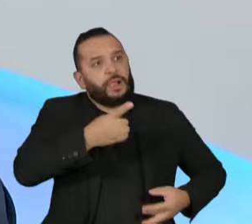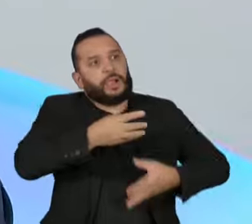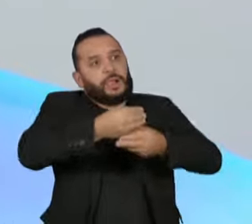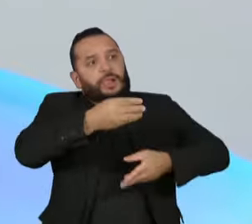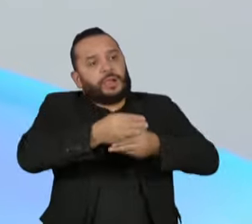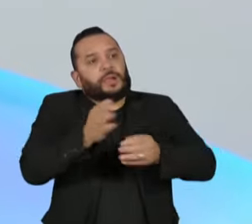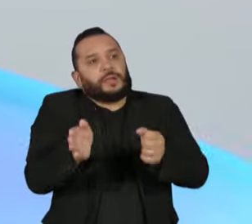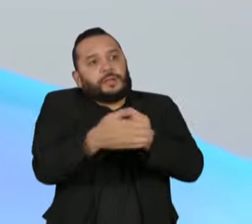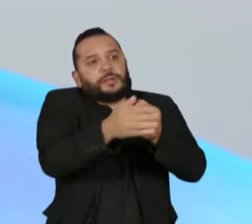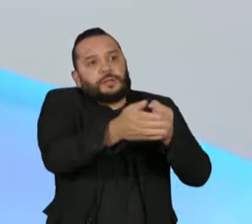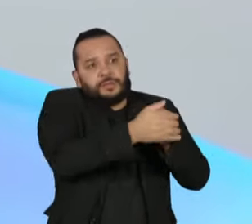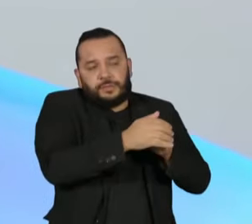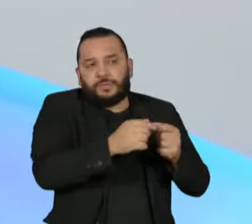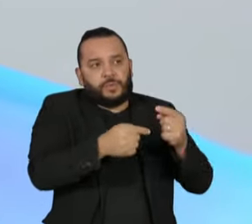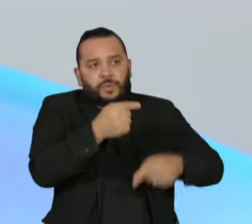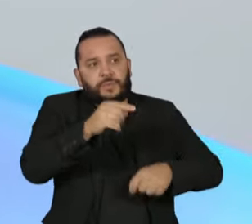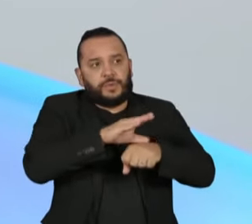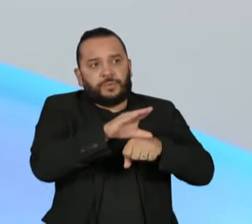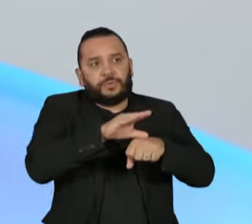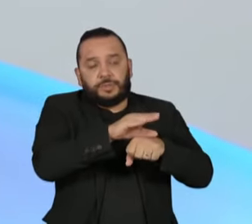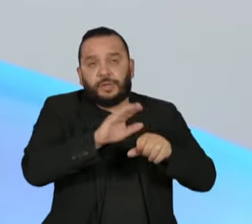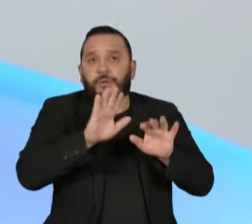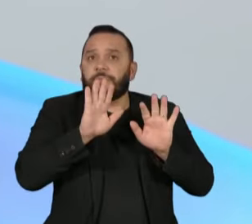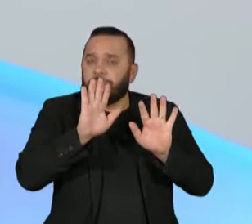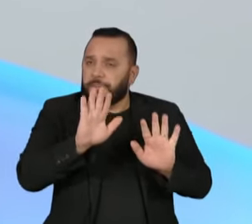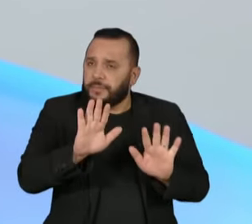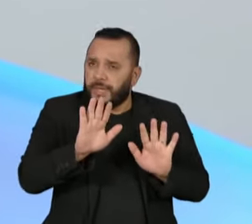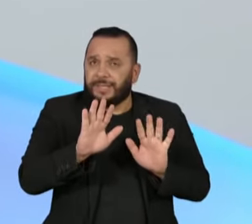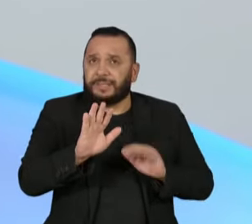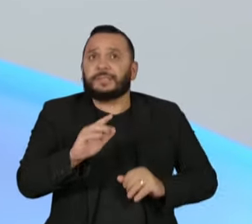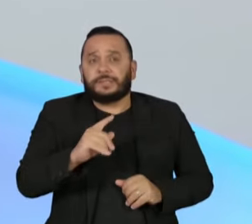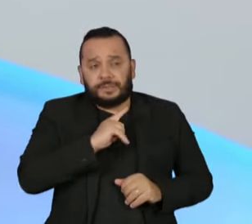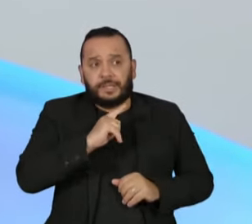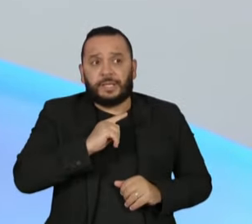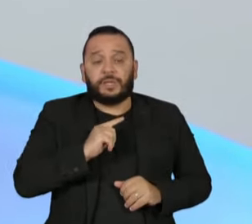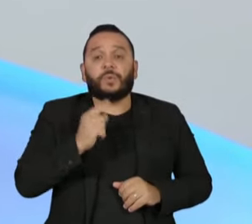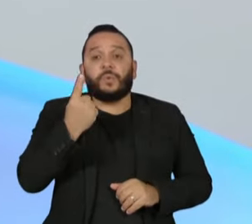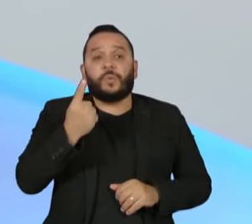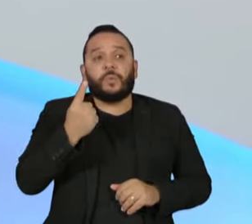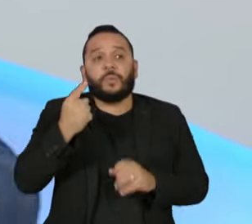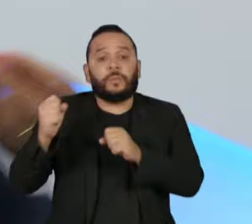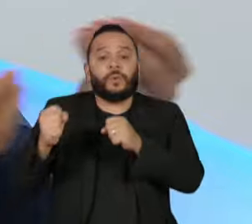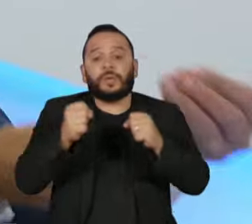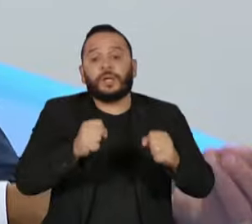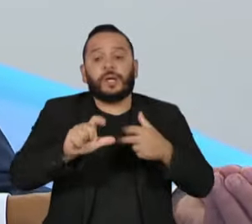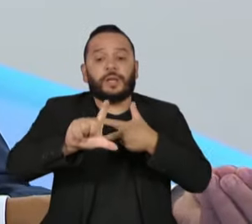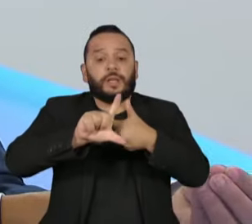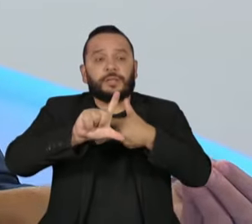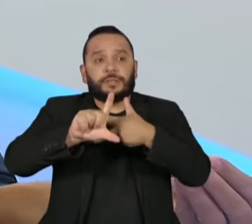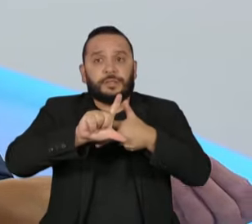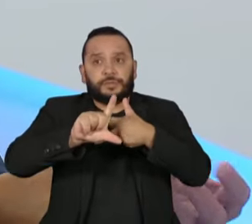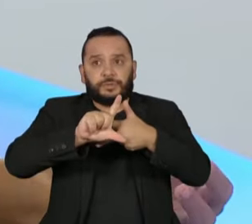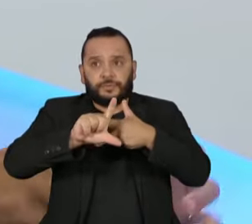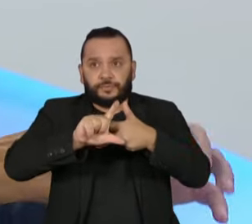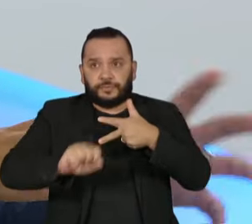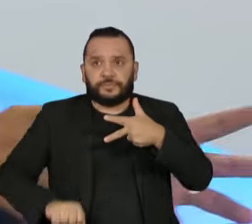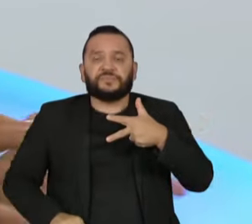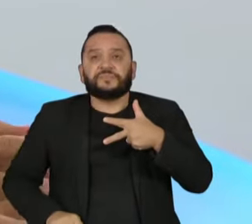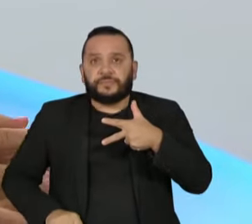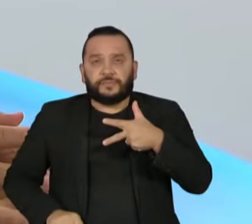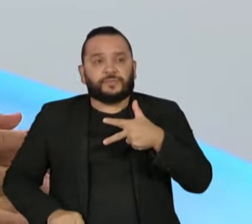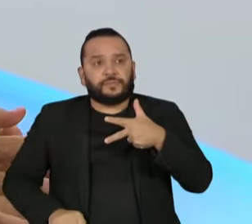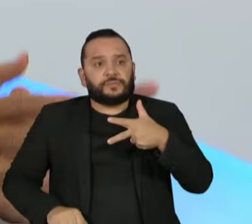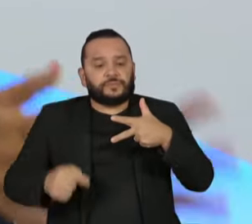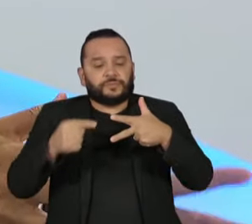secreta, emenda secreta. Nós estamos falando de um poder, que é o legislativo, tratando de